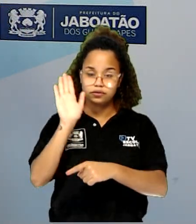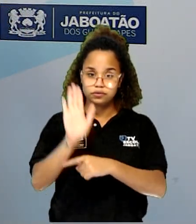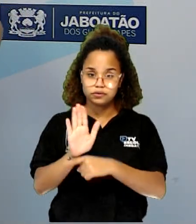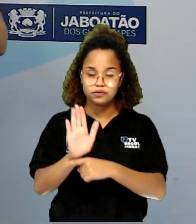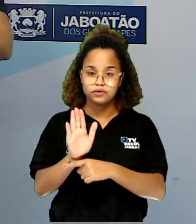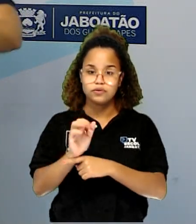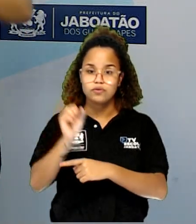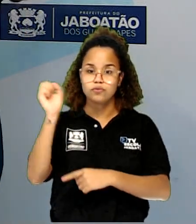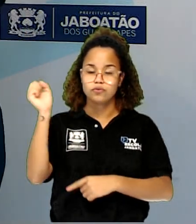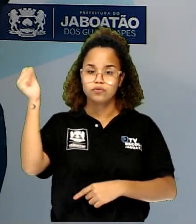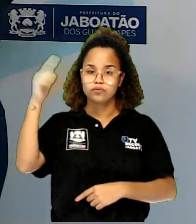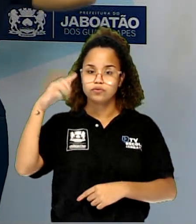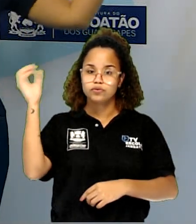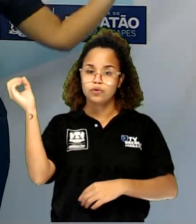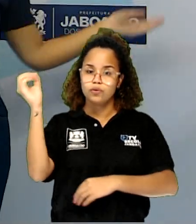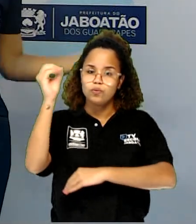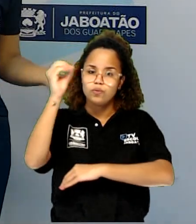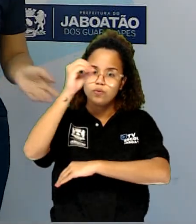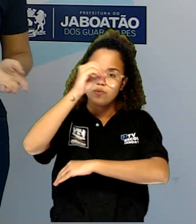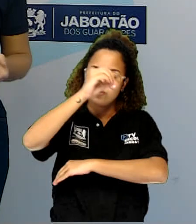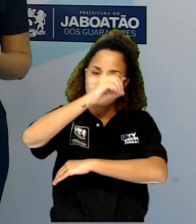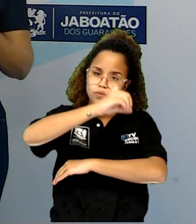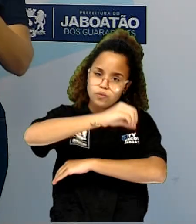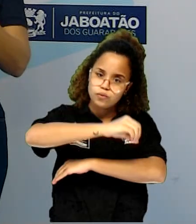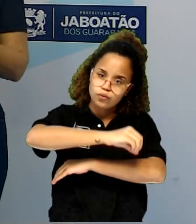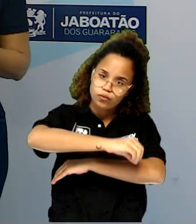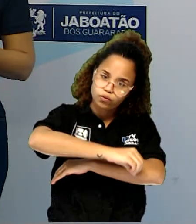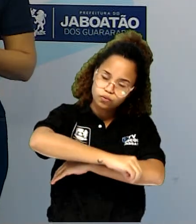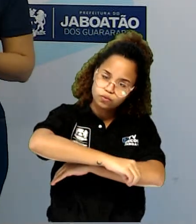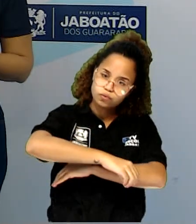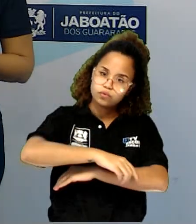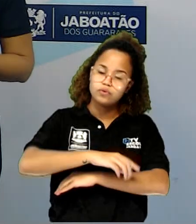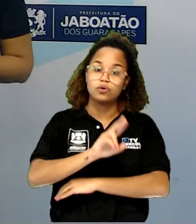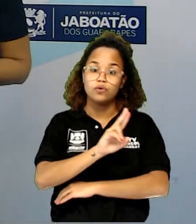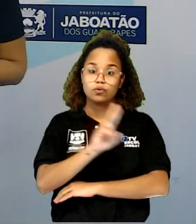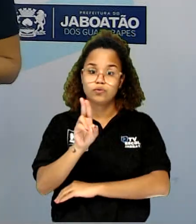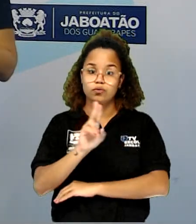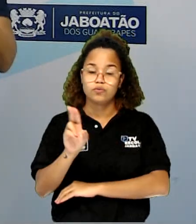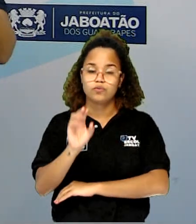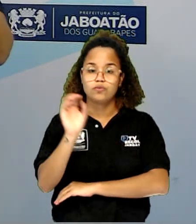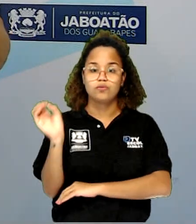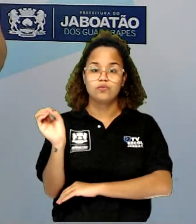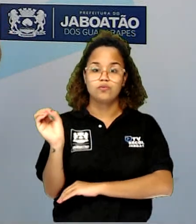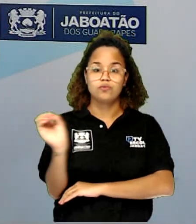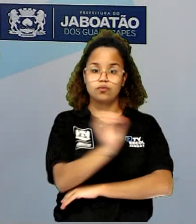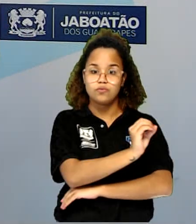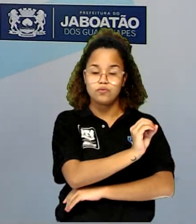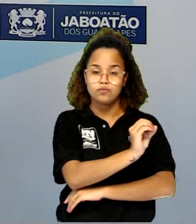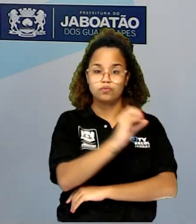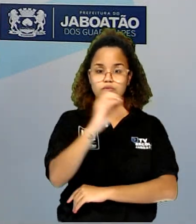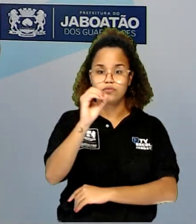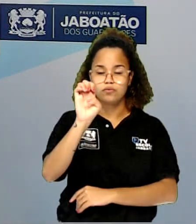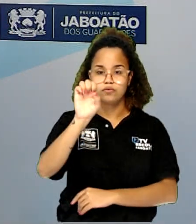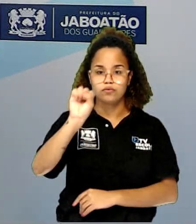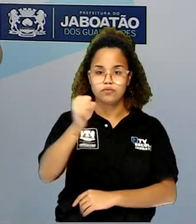é do lado oposto de onde ele nasce. Então, sempre vai ser chamado de lado oeste.